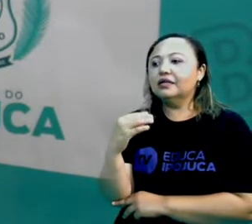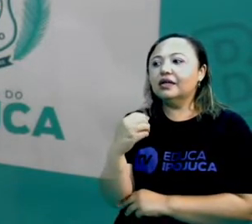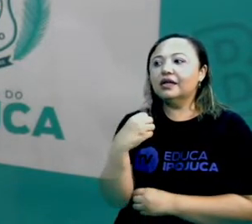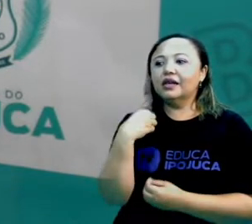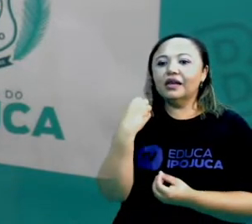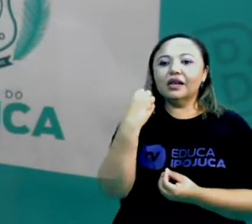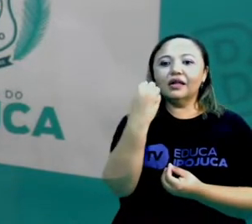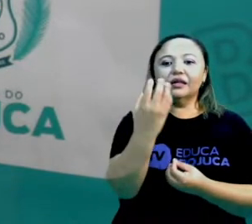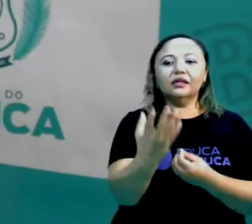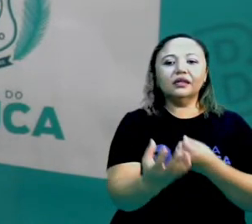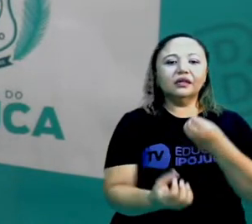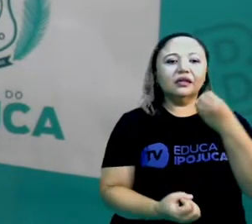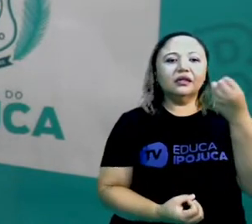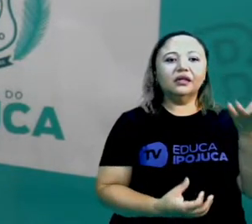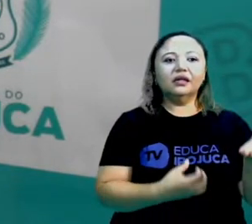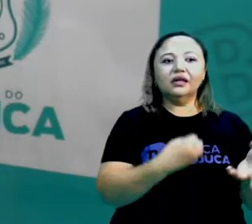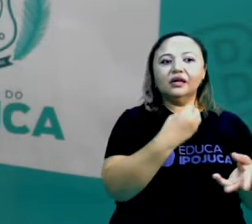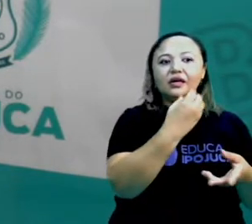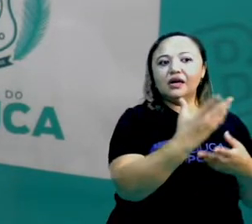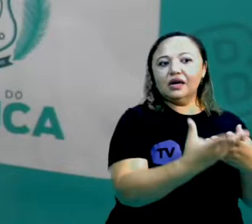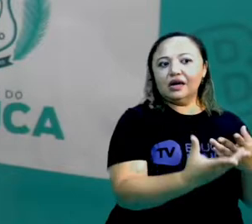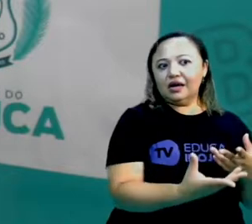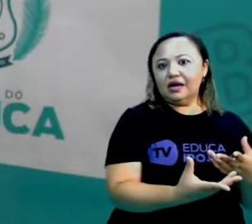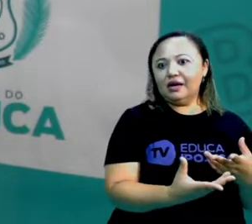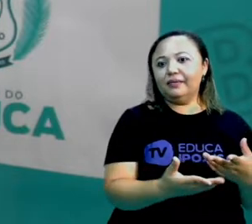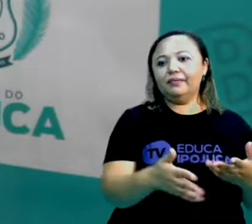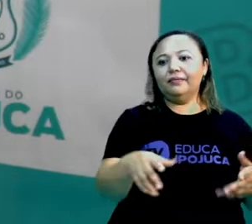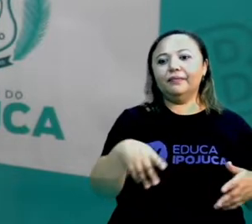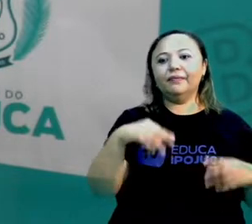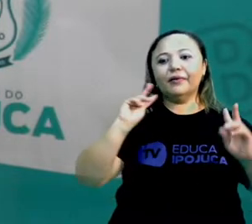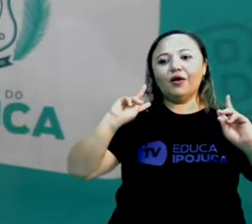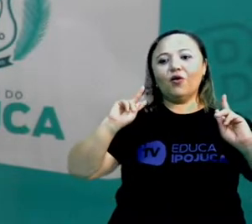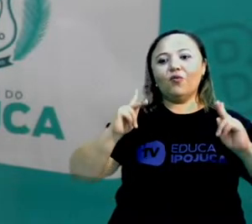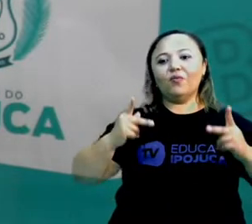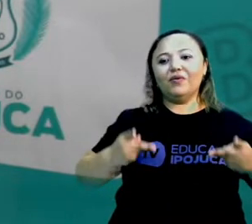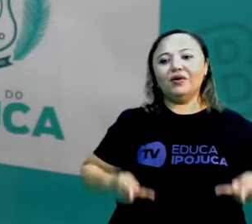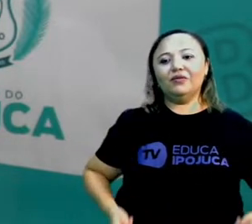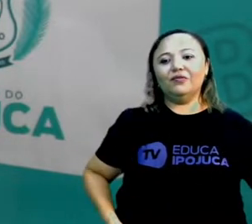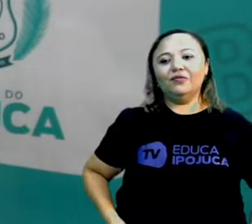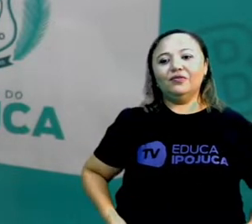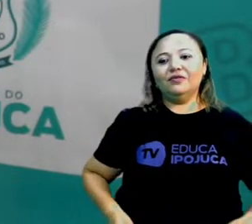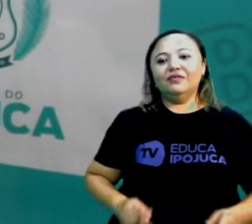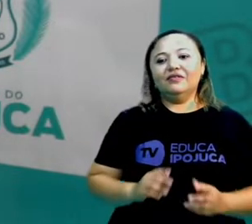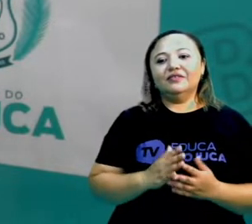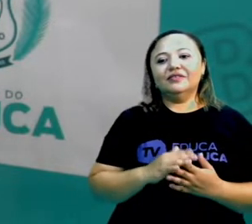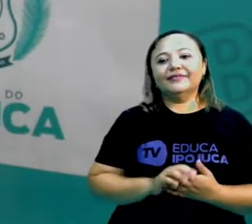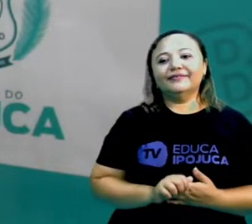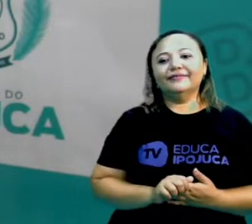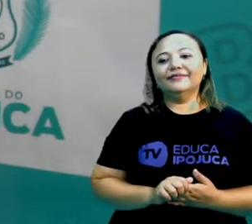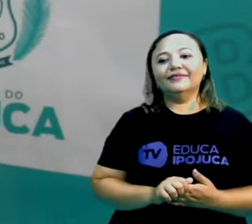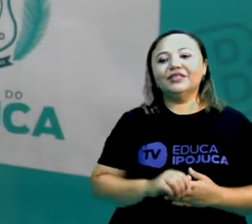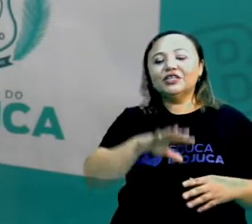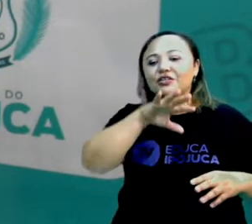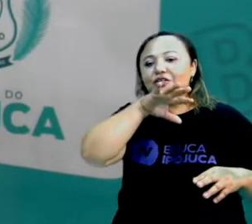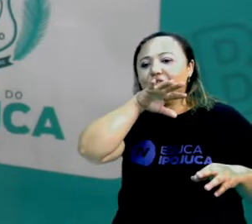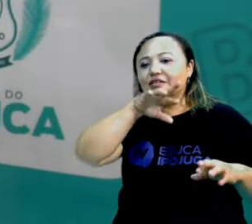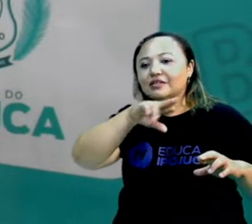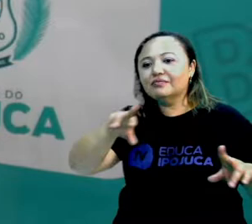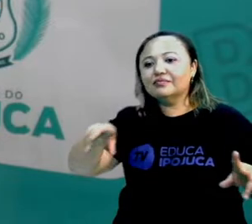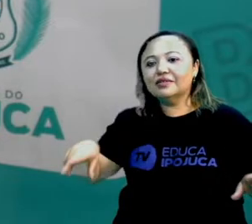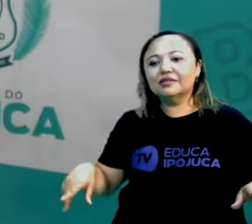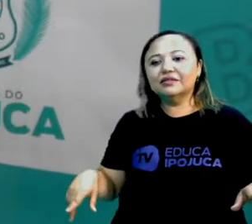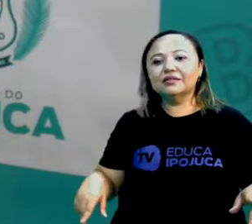elementos que é essencial para a nossa vida humana e para a vida dos seres